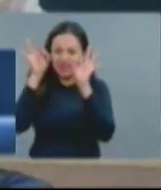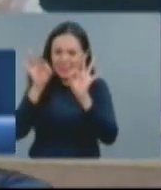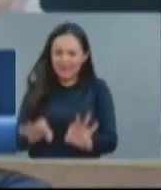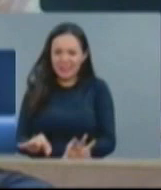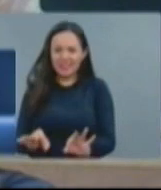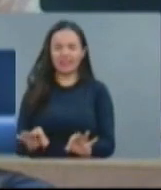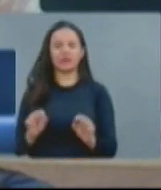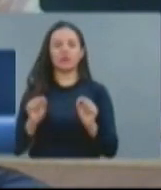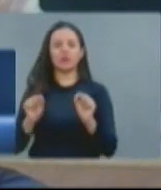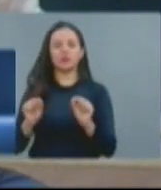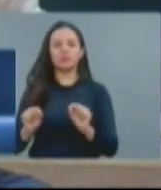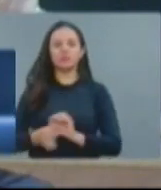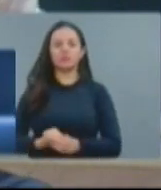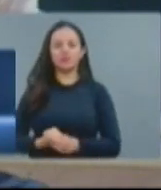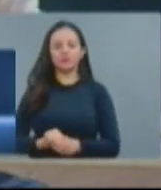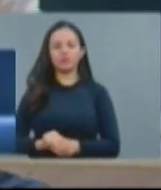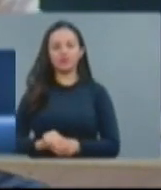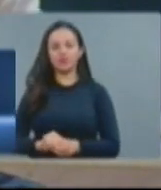que